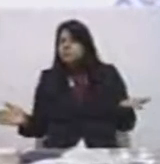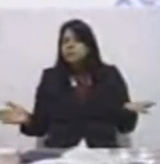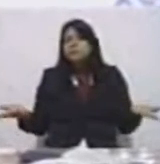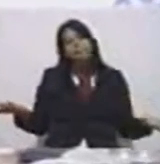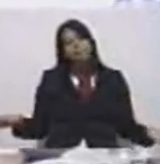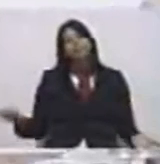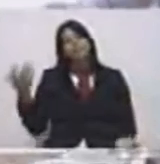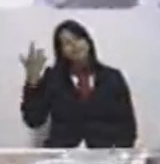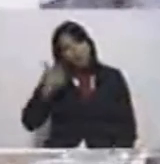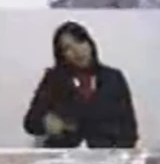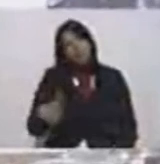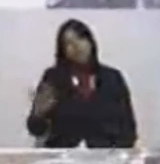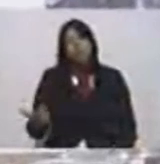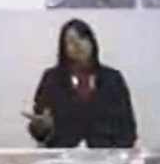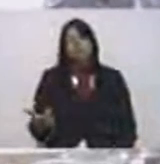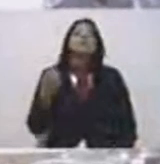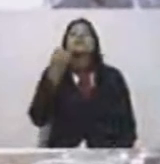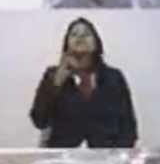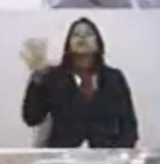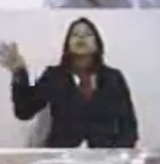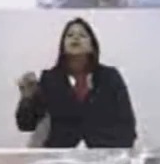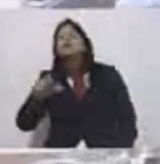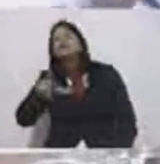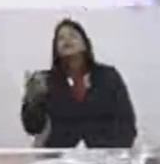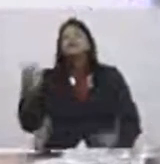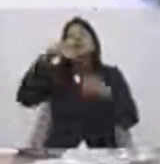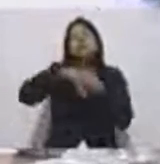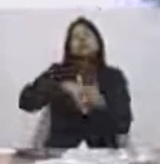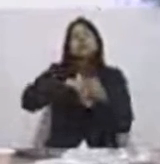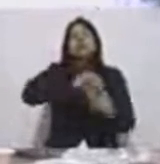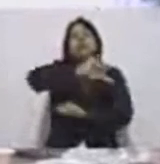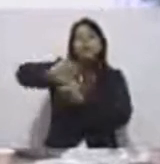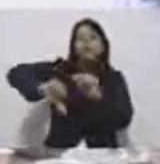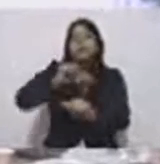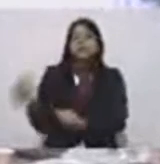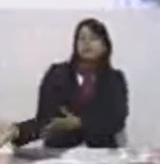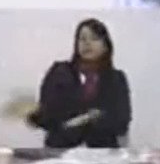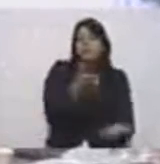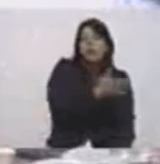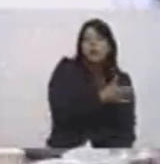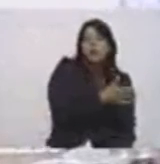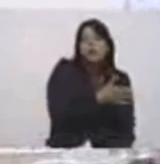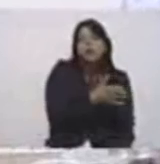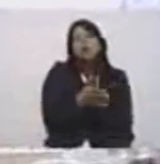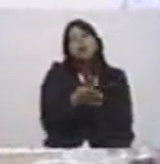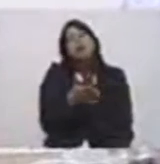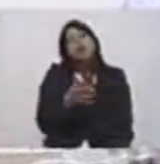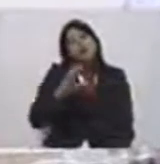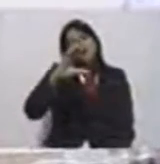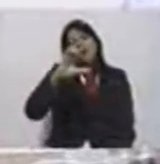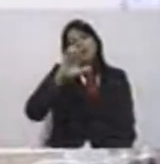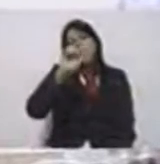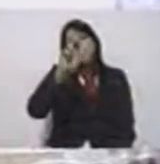eleição. Se pegasse um esquilo com a votação que teve de lá de lá e passasse para o lado de cá, o Clauri ganharia a eleição.